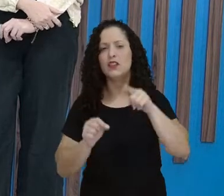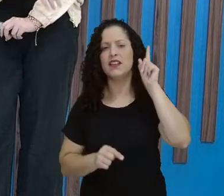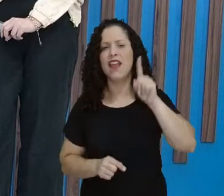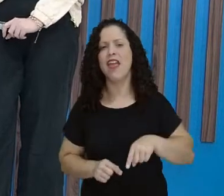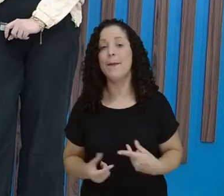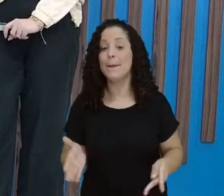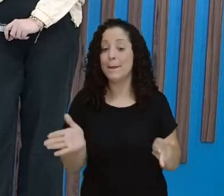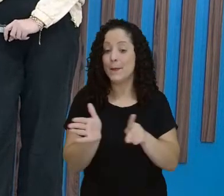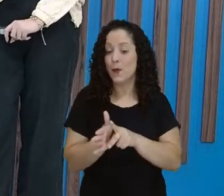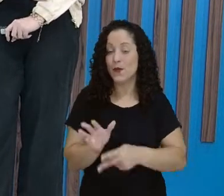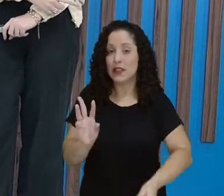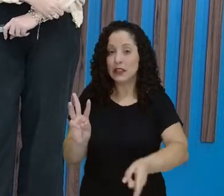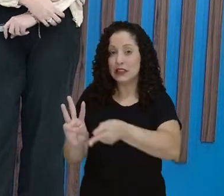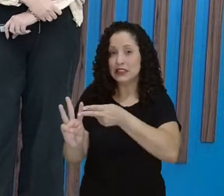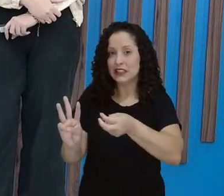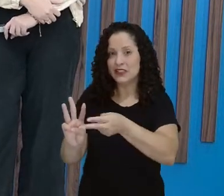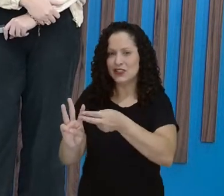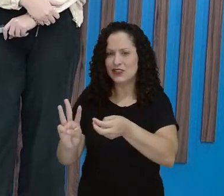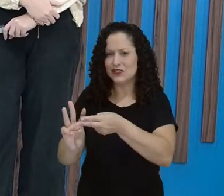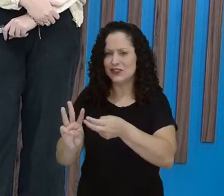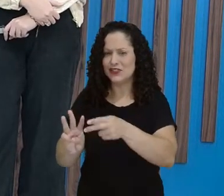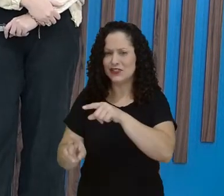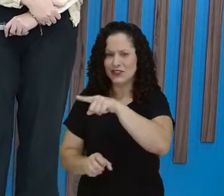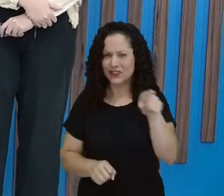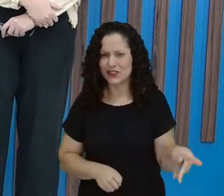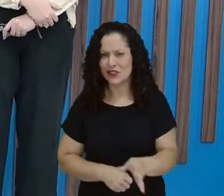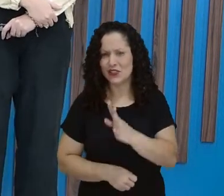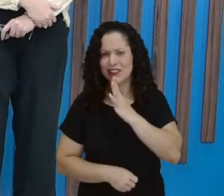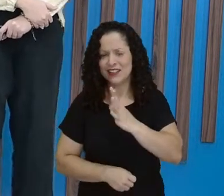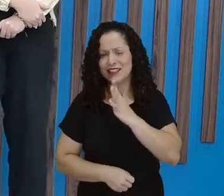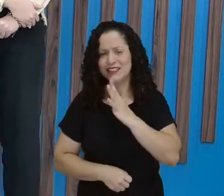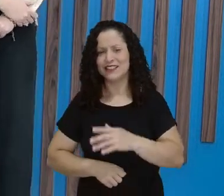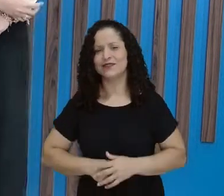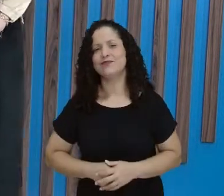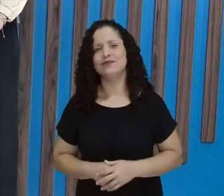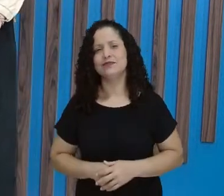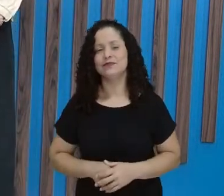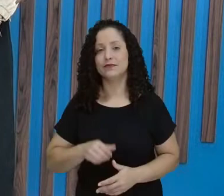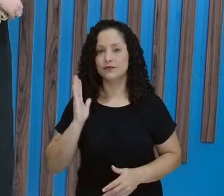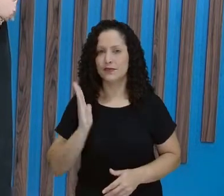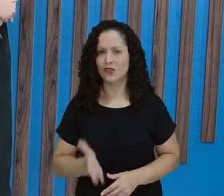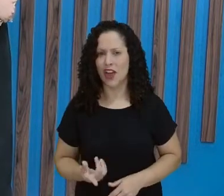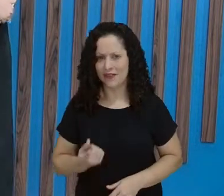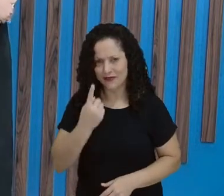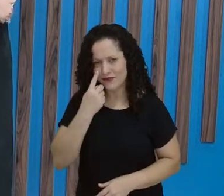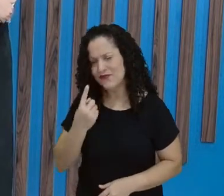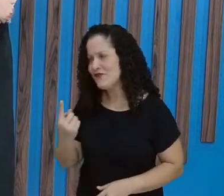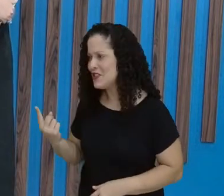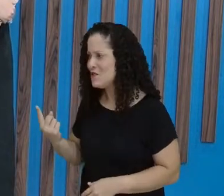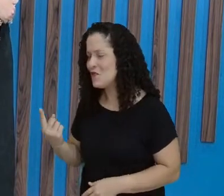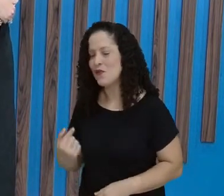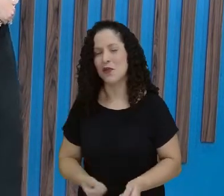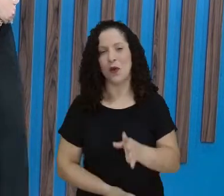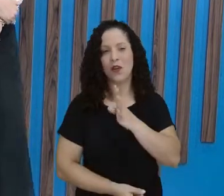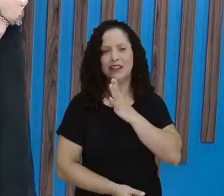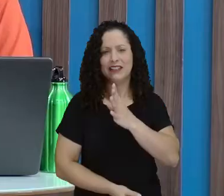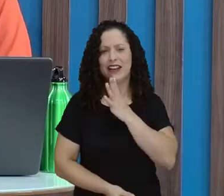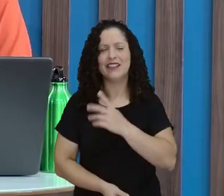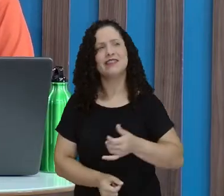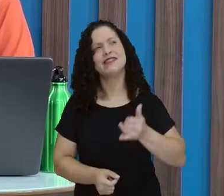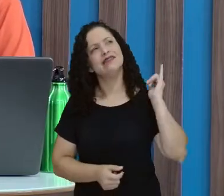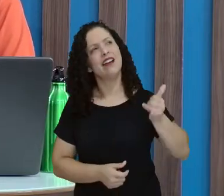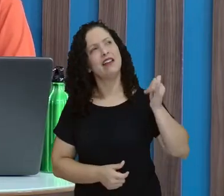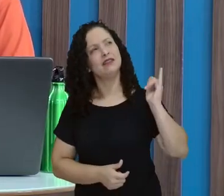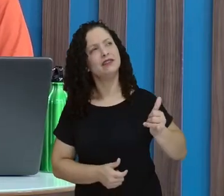indígena? E narrativa indígena? Será que vocês sabem? Já ouviu essa história aí, professora Sté? Narrativa indígena? E então,